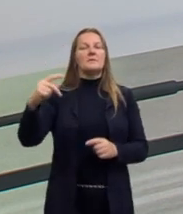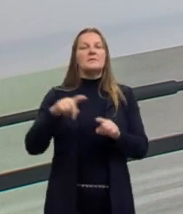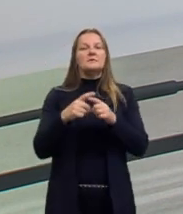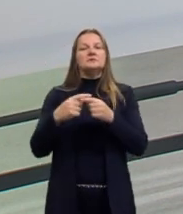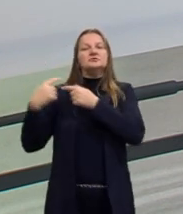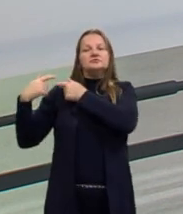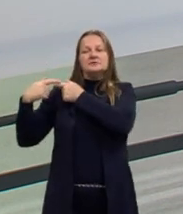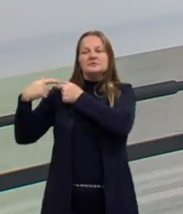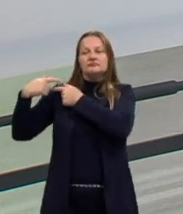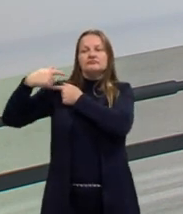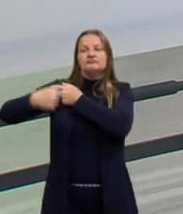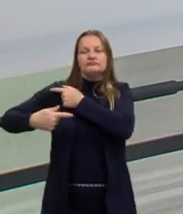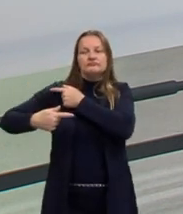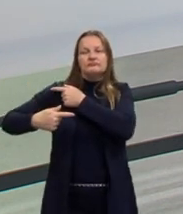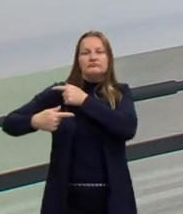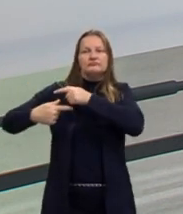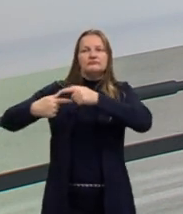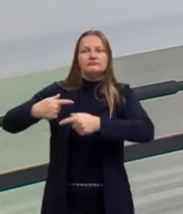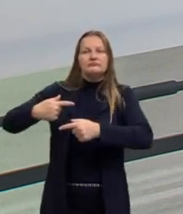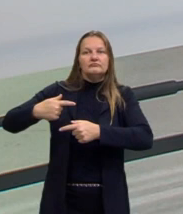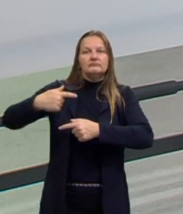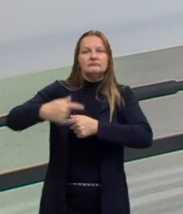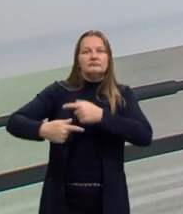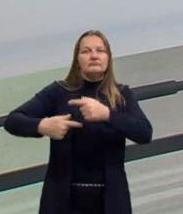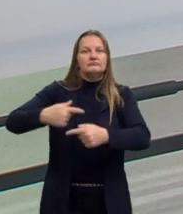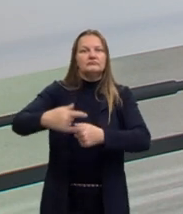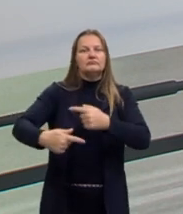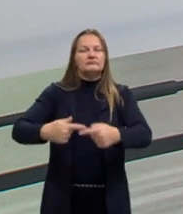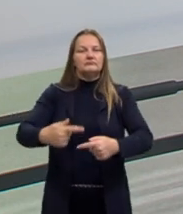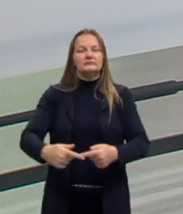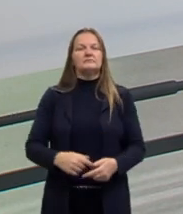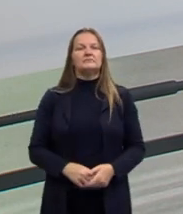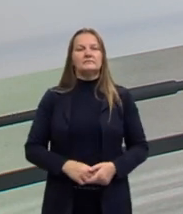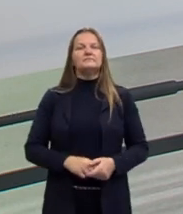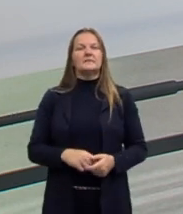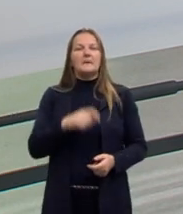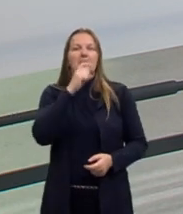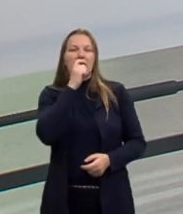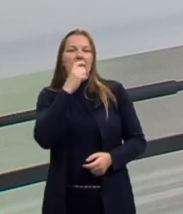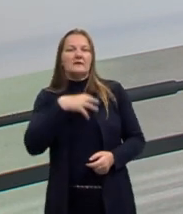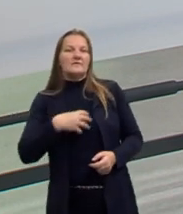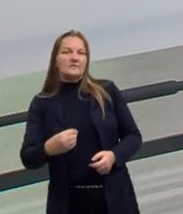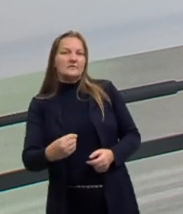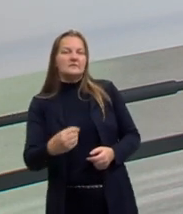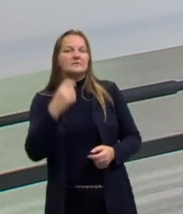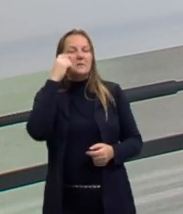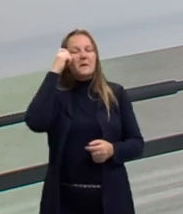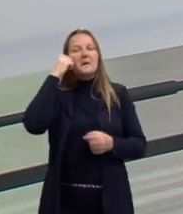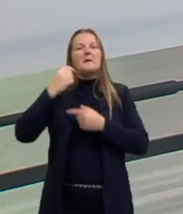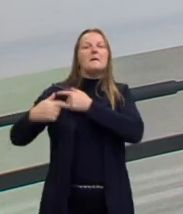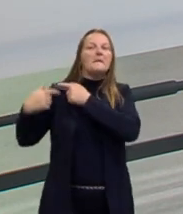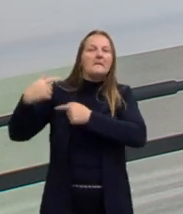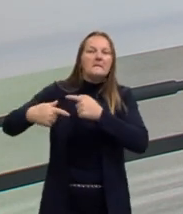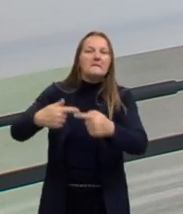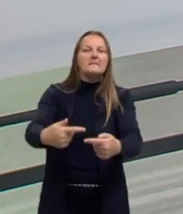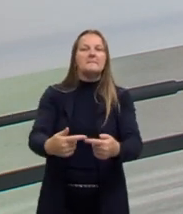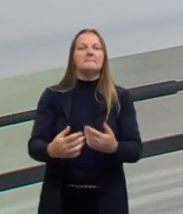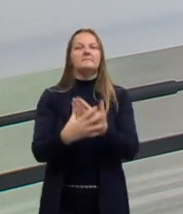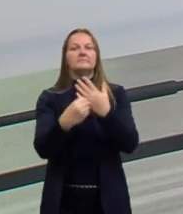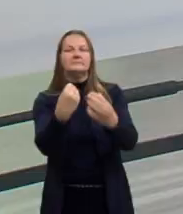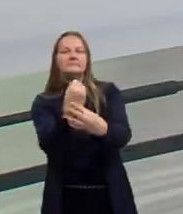de uma geração para outra. Elas são dadas de um pai para um filho e assim sucessivamente.